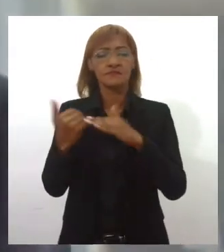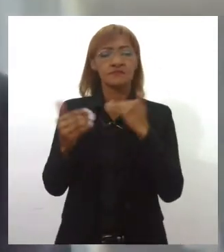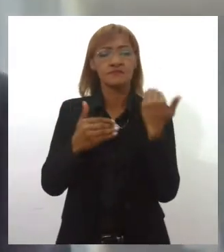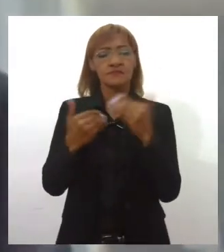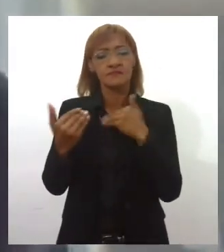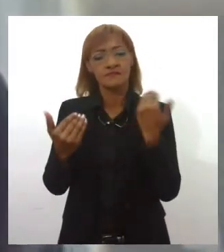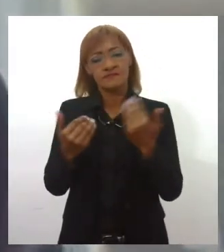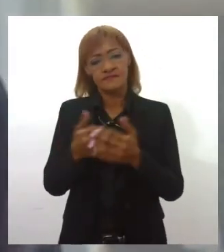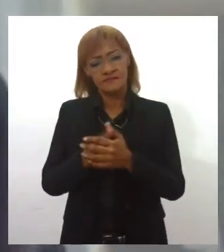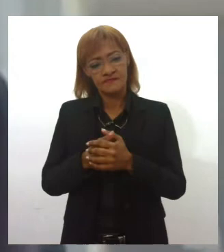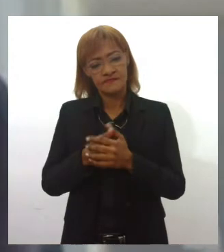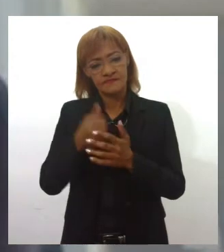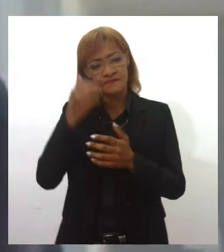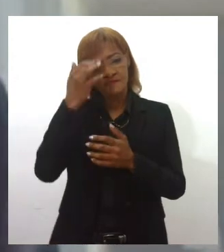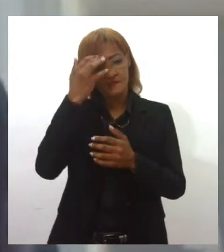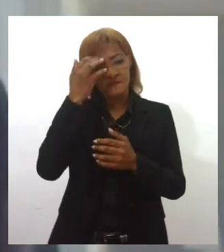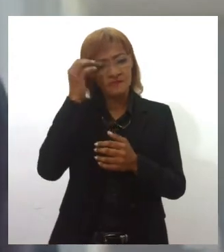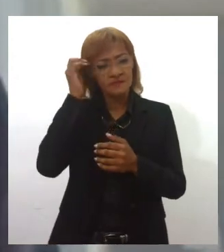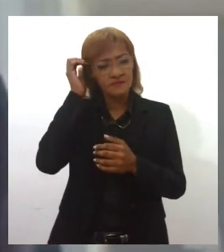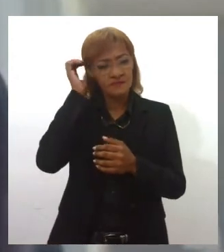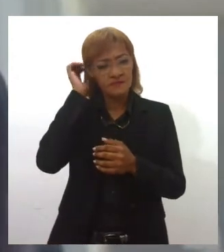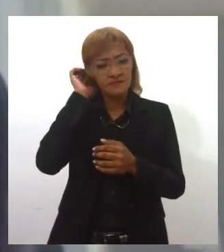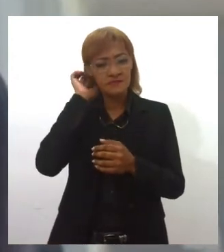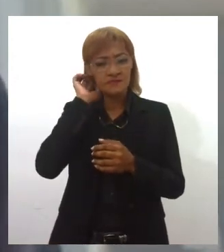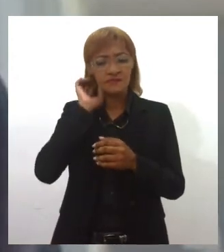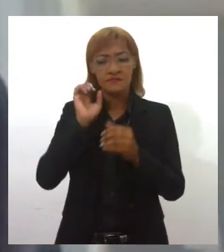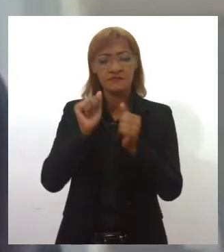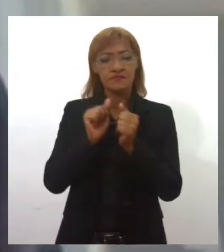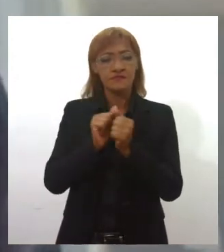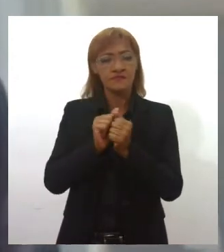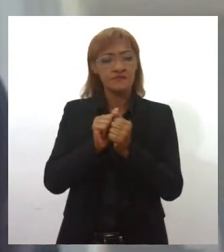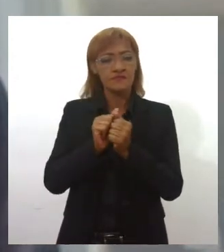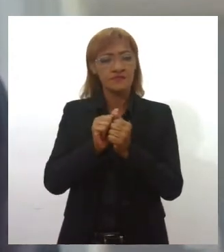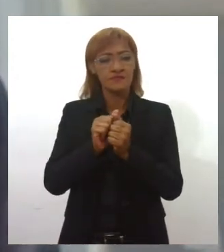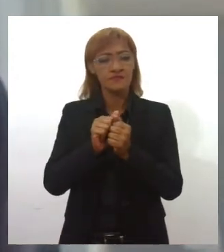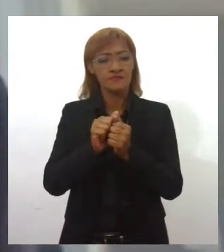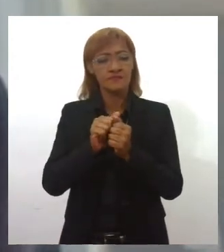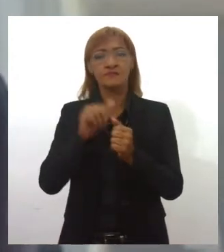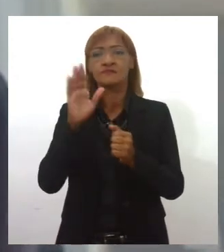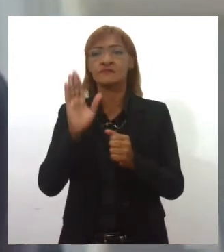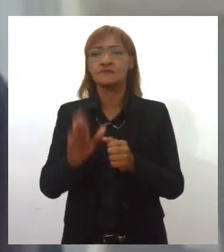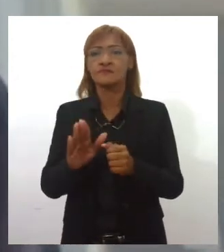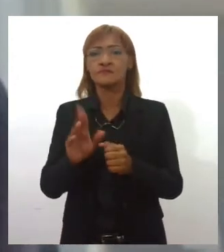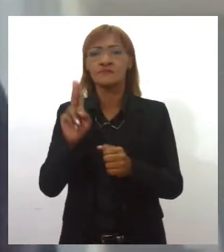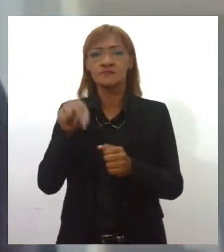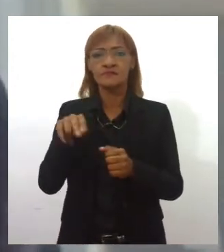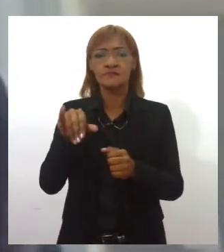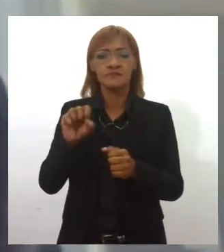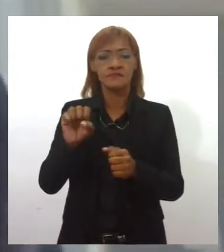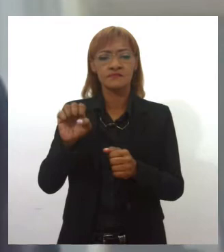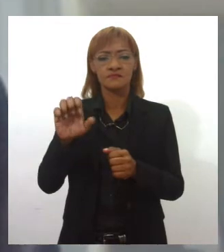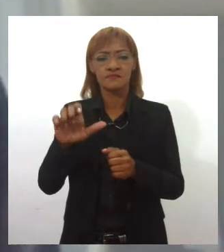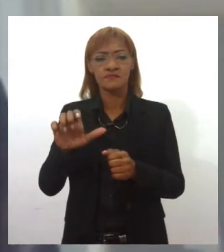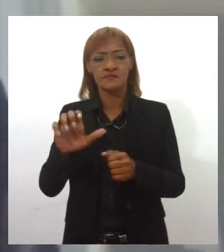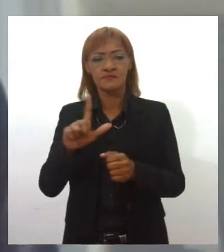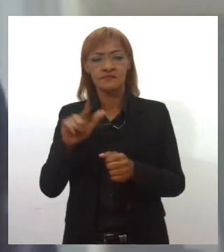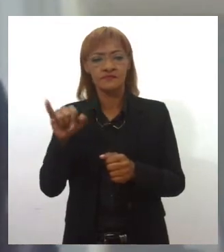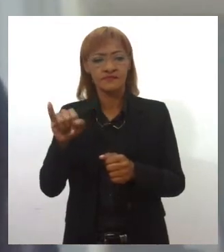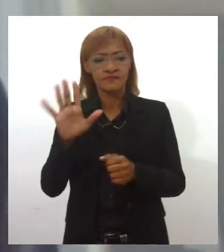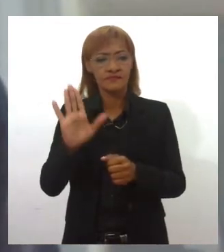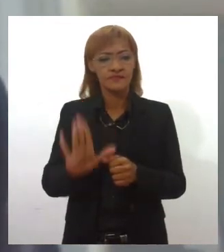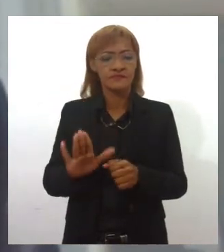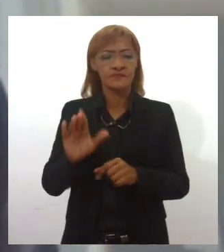Nós fizemos um trabalho de levantamento junto com Unicef, que já mostra, realmente, o prejuízo que foi causado à sociedade